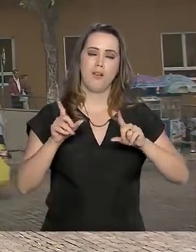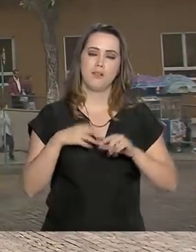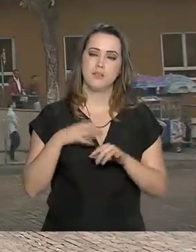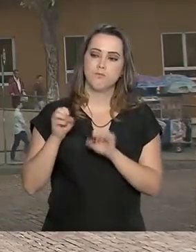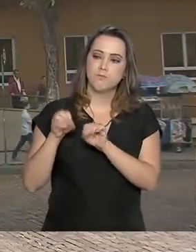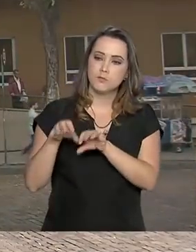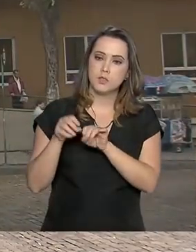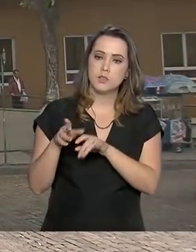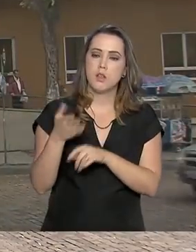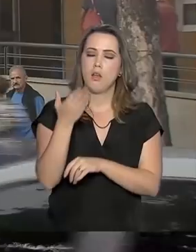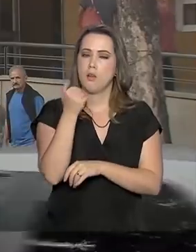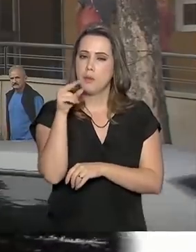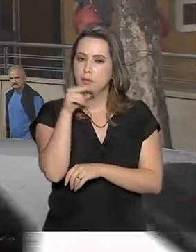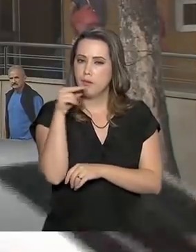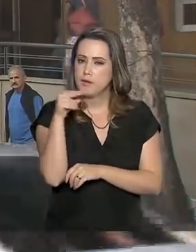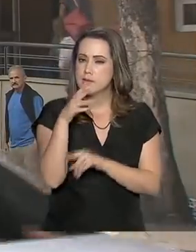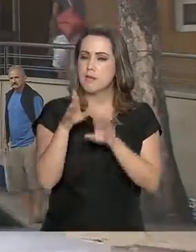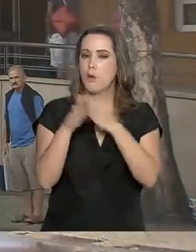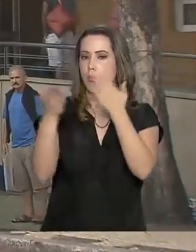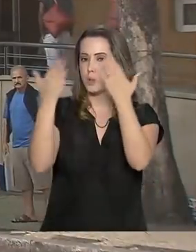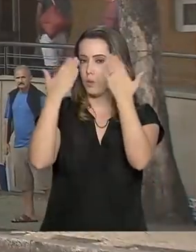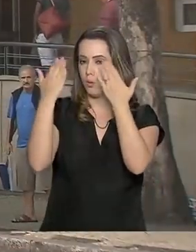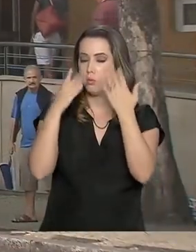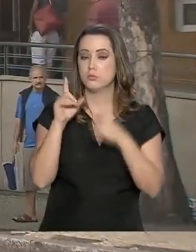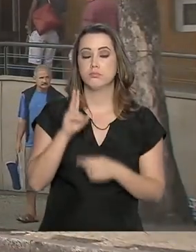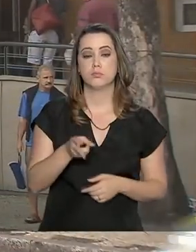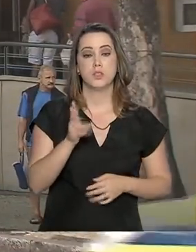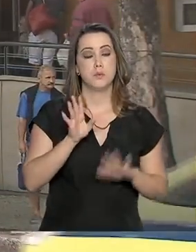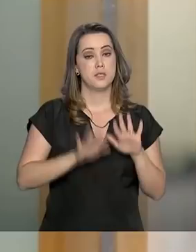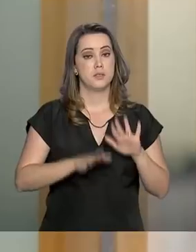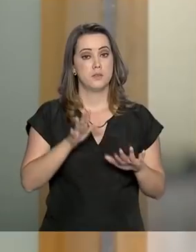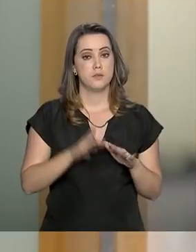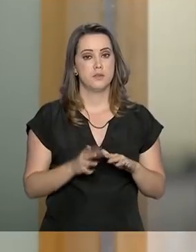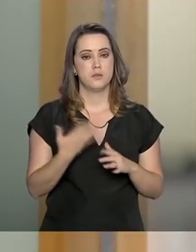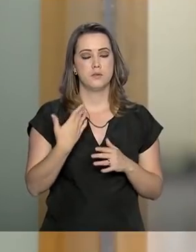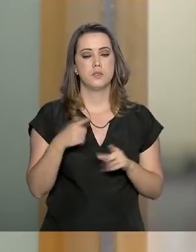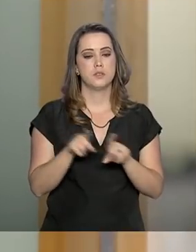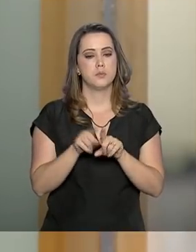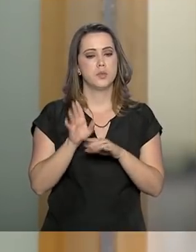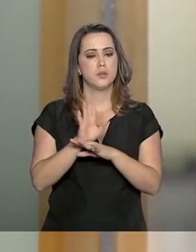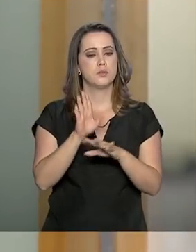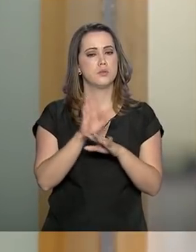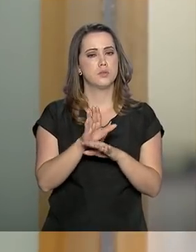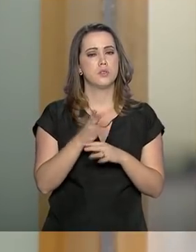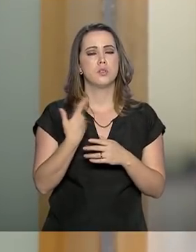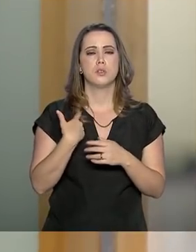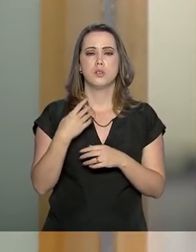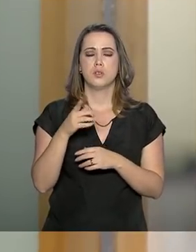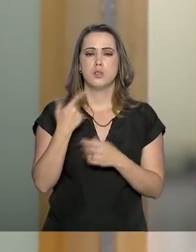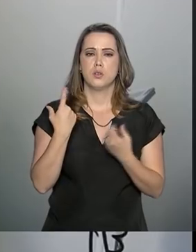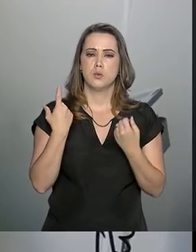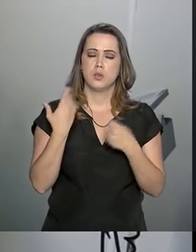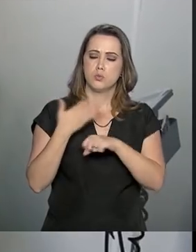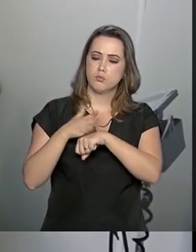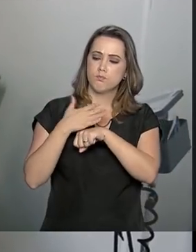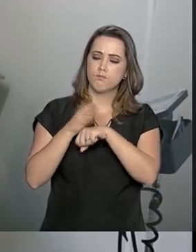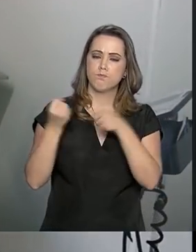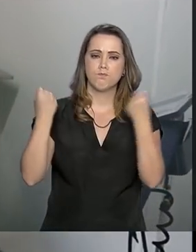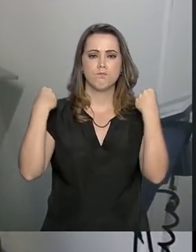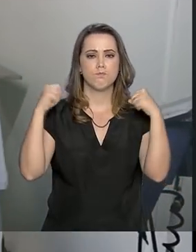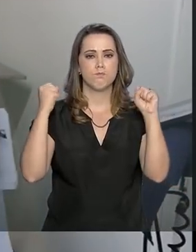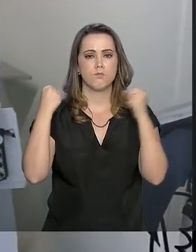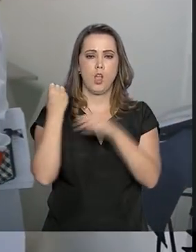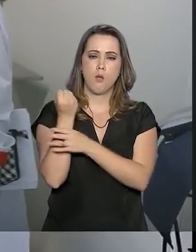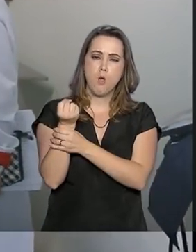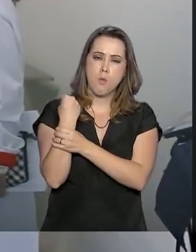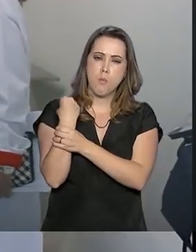orientação nutricional e psicológica. Em alguns casos, contar ainda com a ajuda de uma fisioterapeuta. Outro